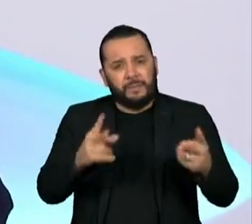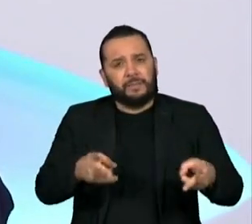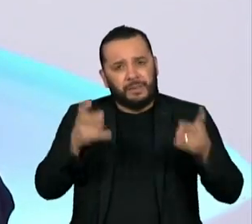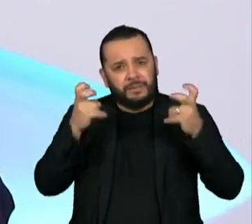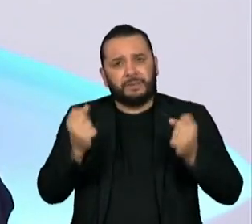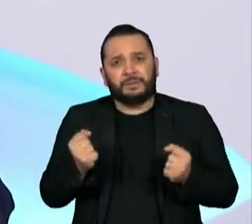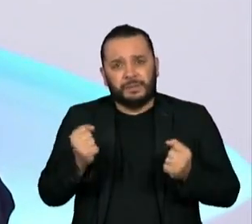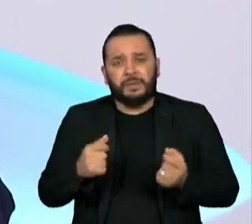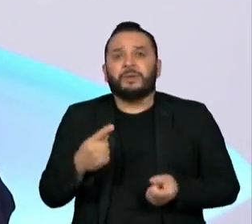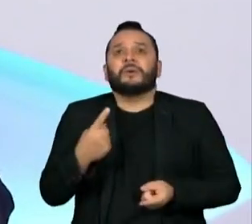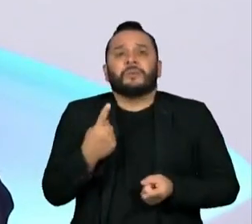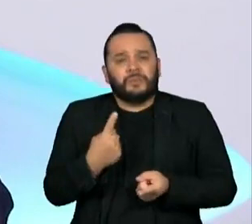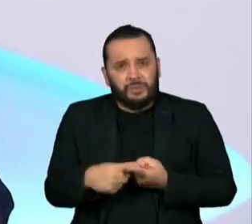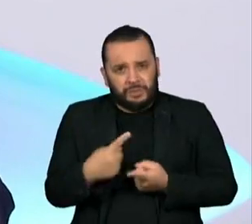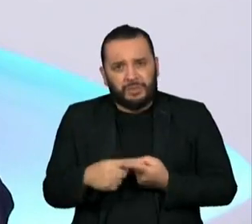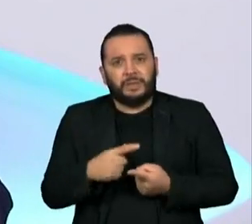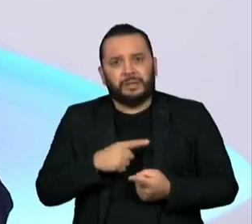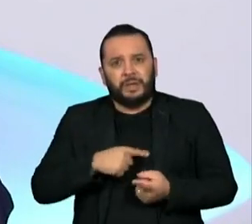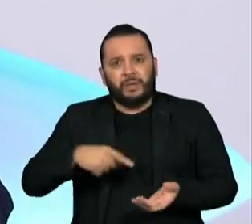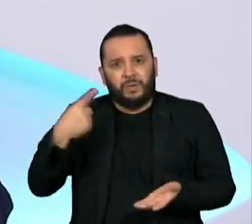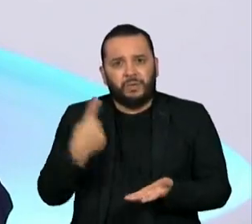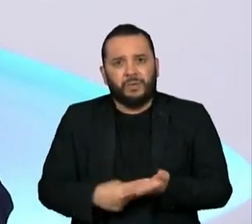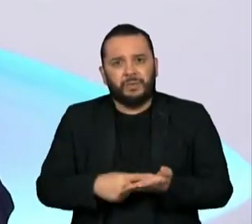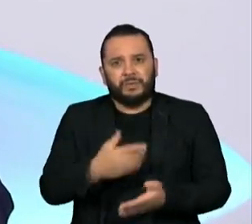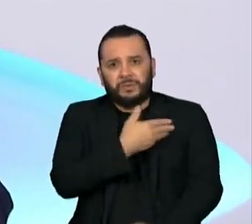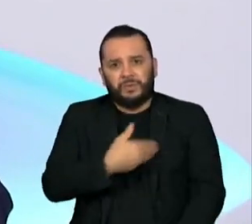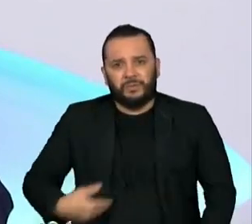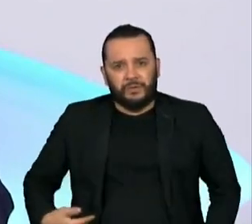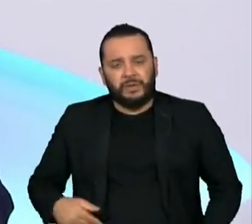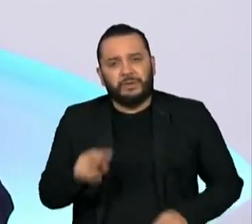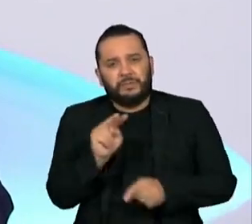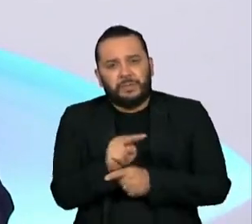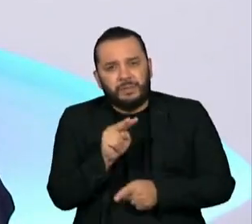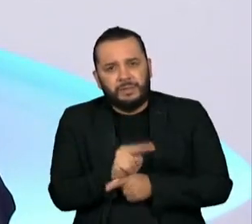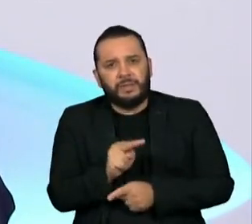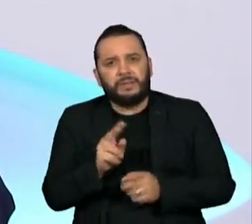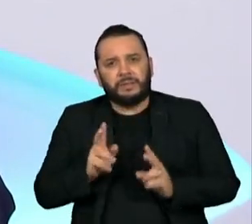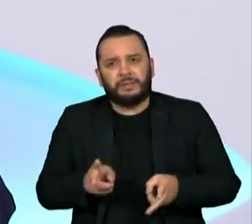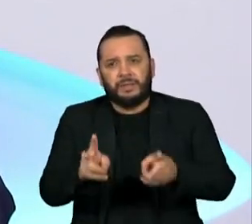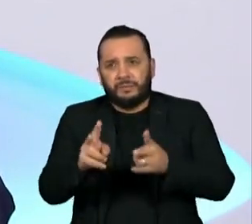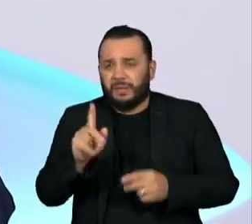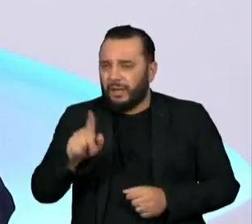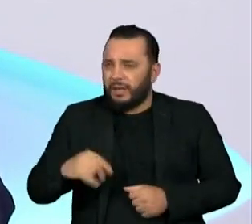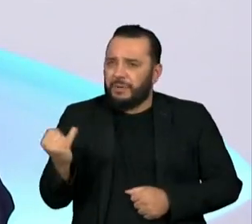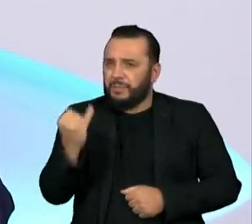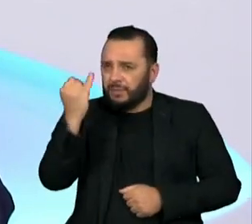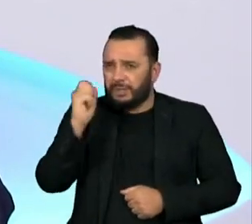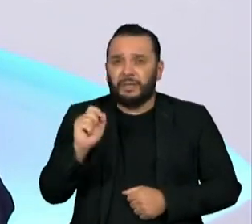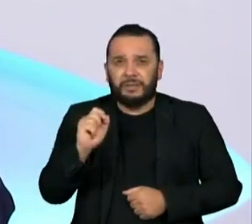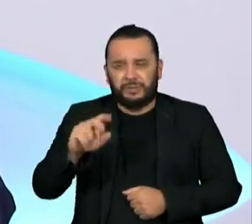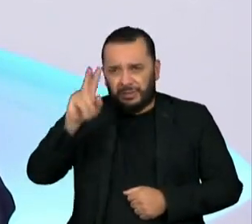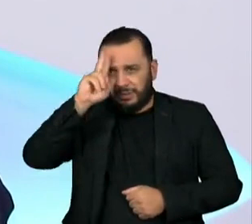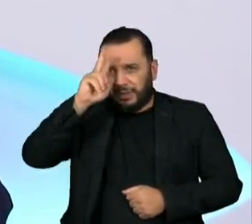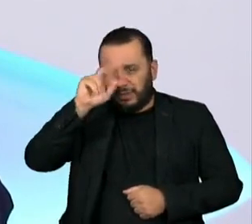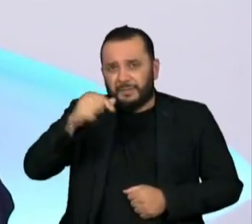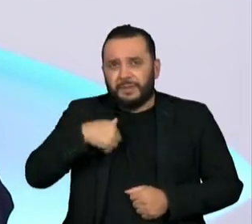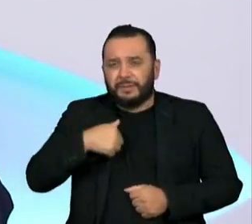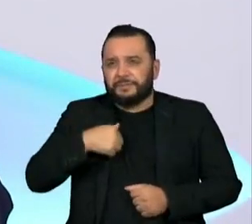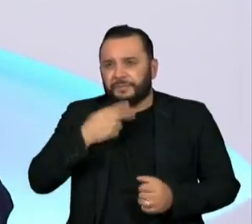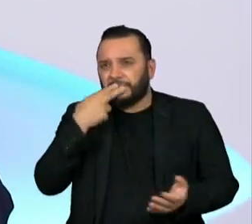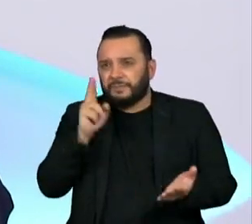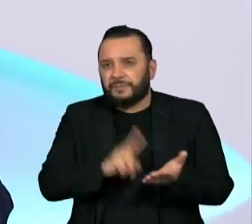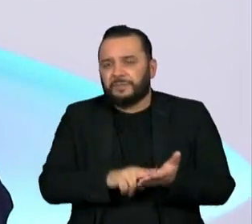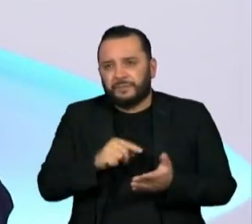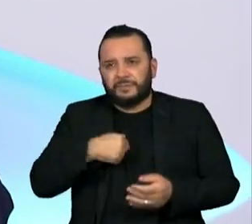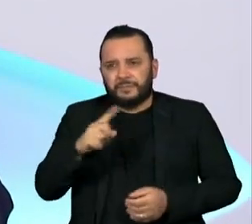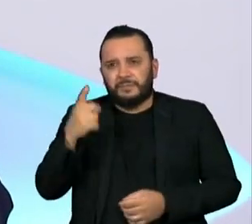um compromisso de sucessivos governos em mantê-la e preservá-la. Essa foi a razão da importância daquela carta que o ex-presidente